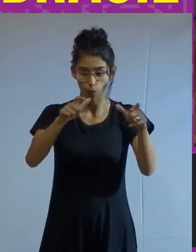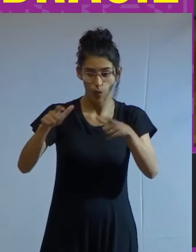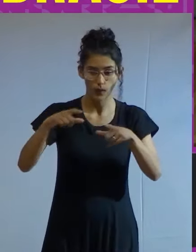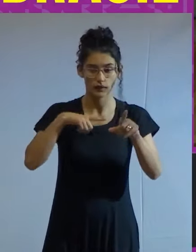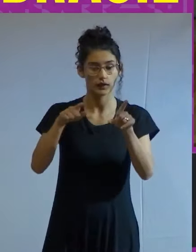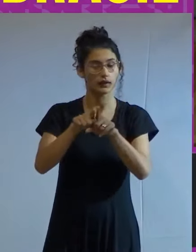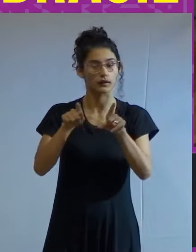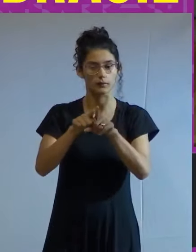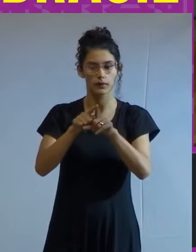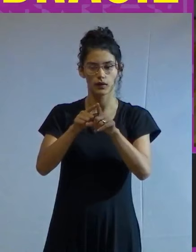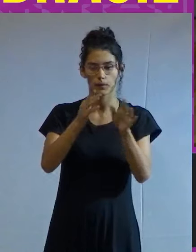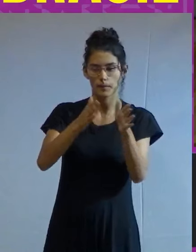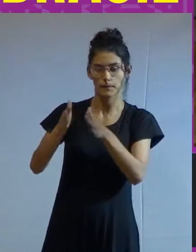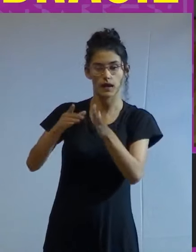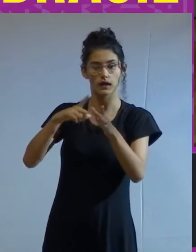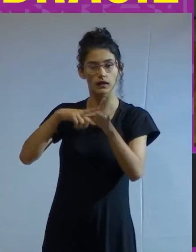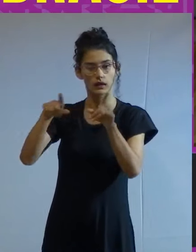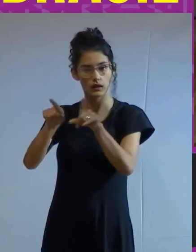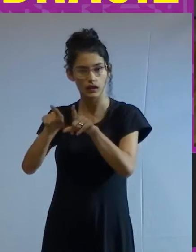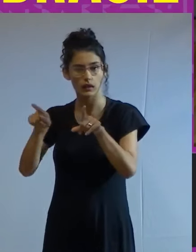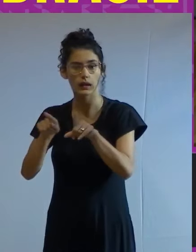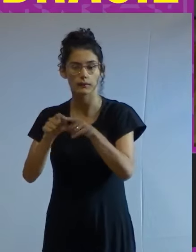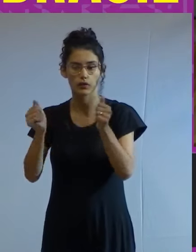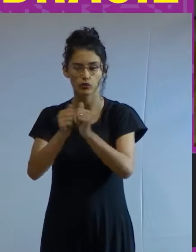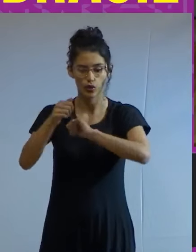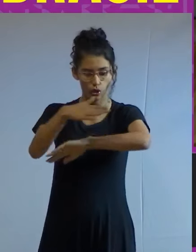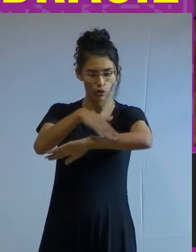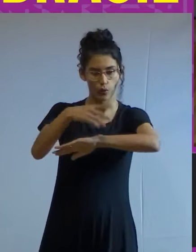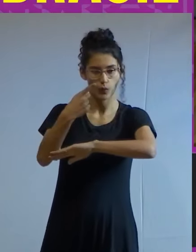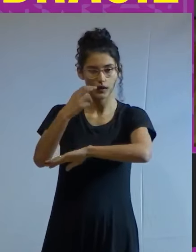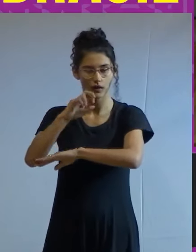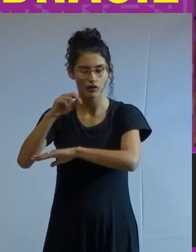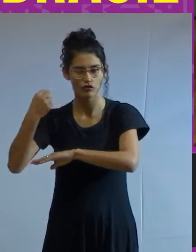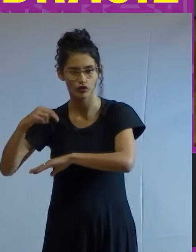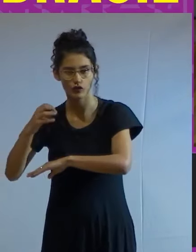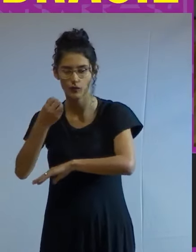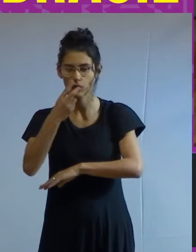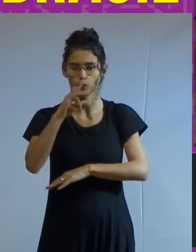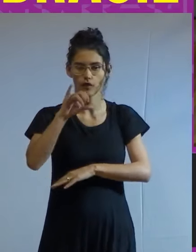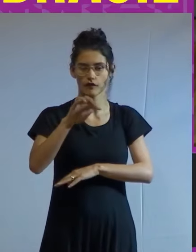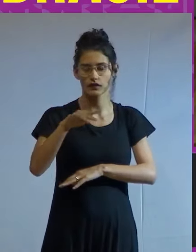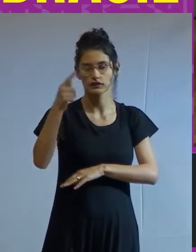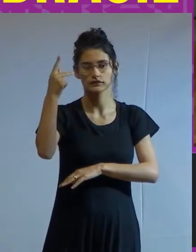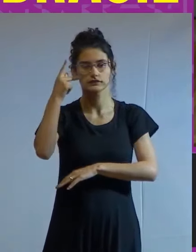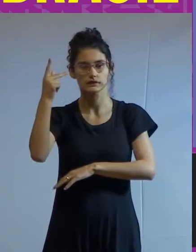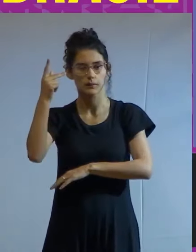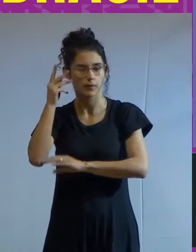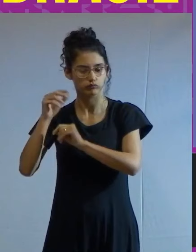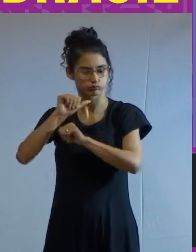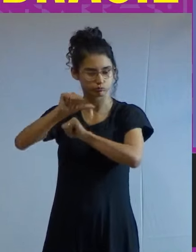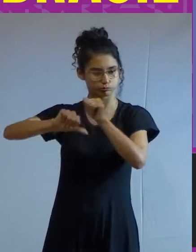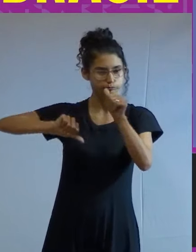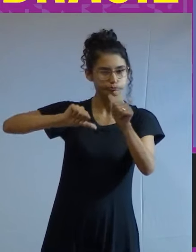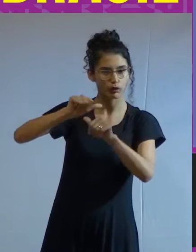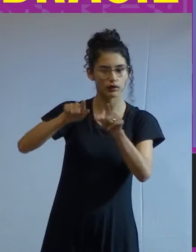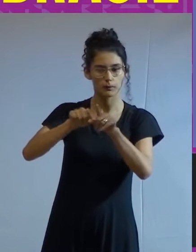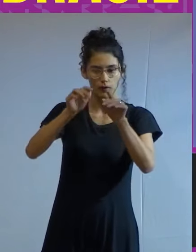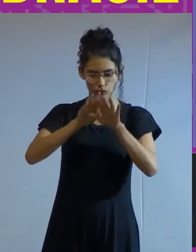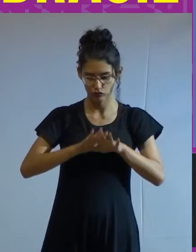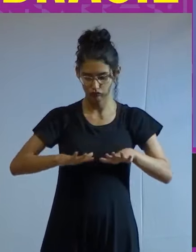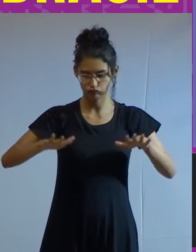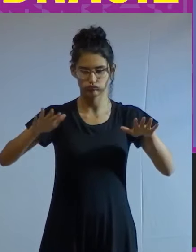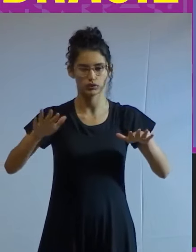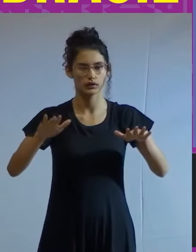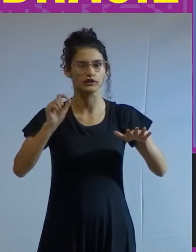tradicionais bancárias e banqueiras, ruas 15 de novembro e Boa Vista, em São Paulo, transformaram-se em tapetes